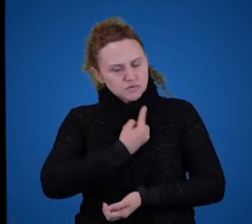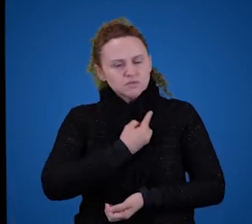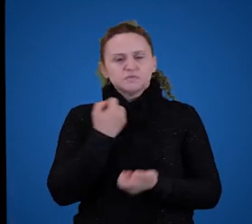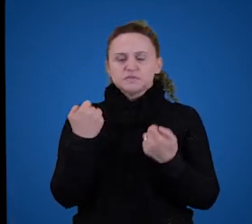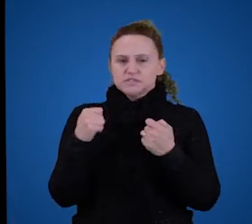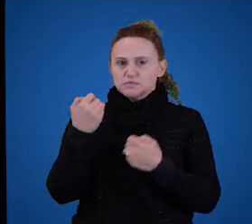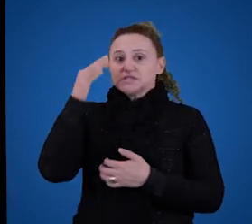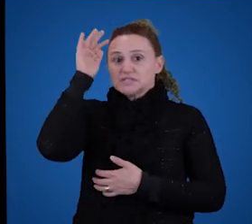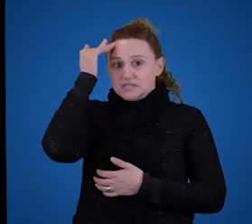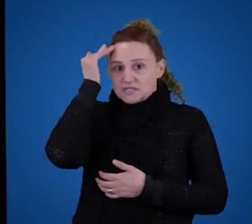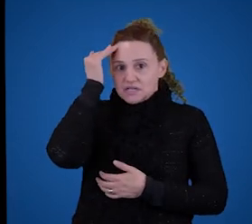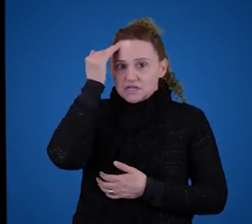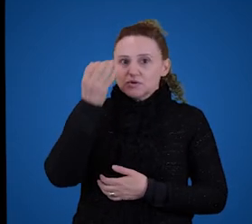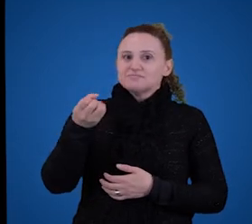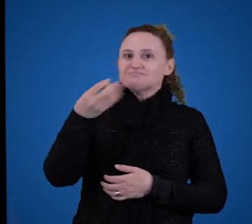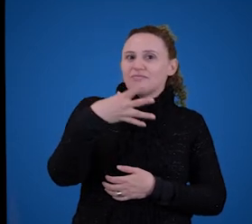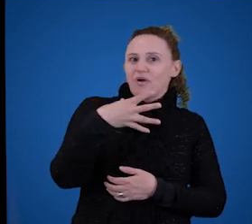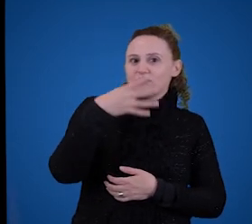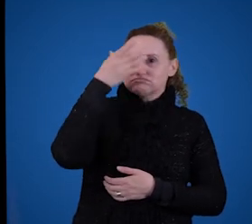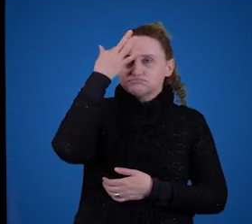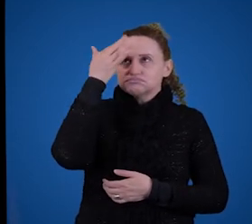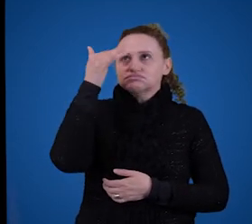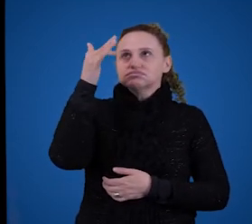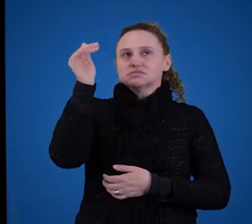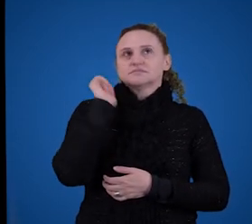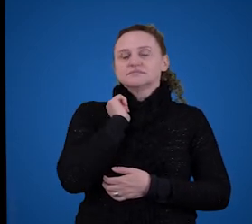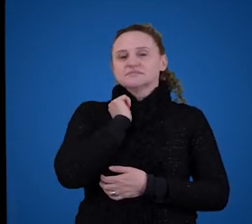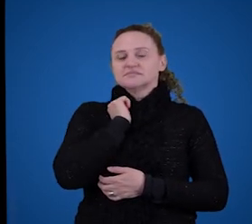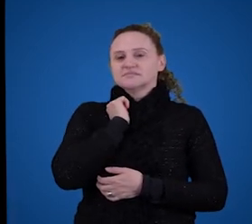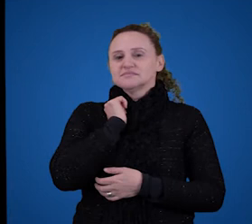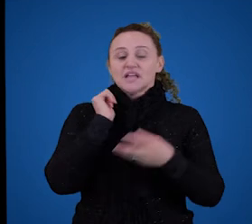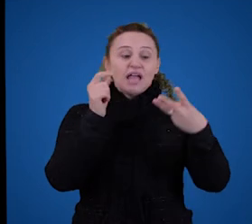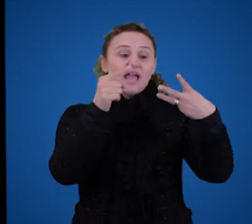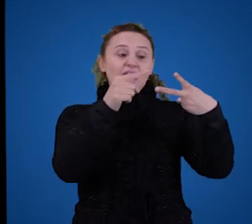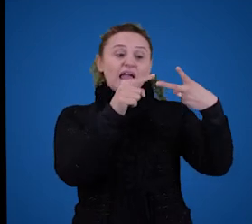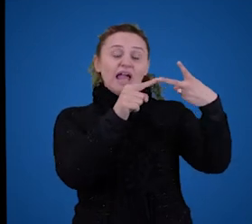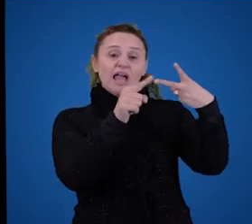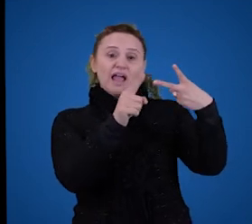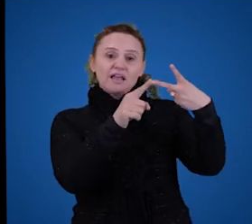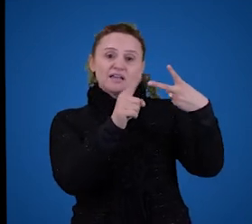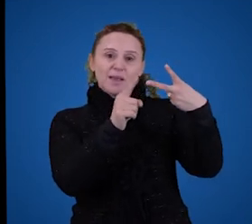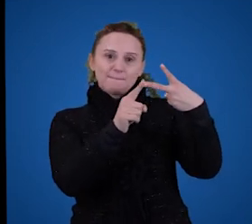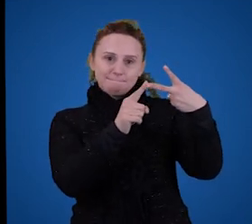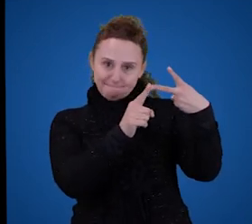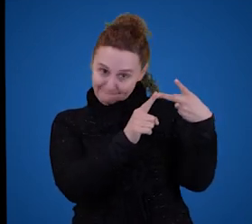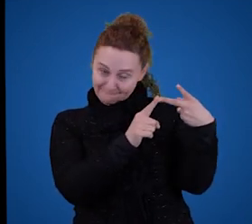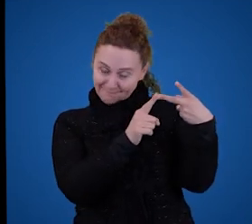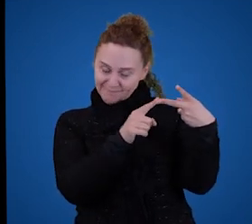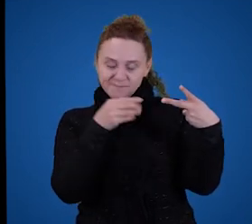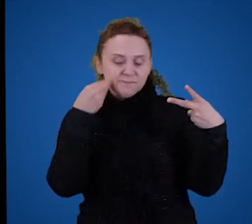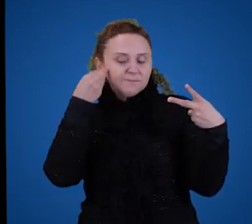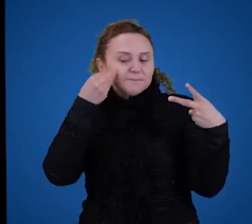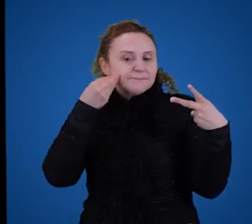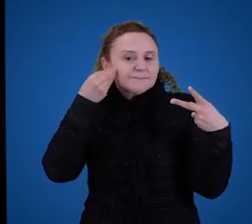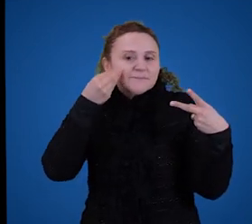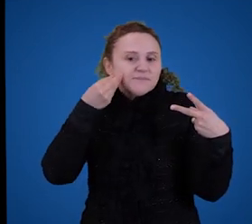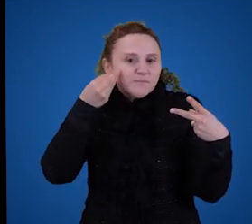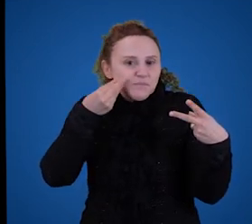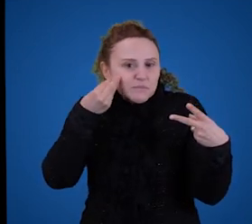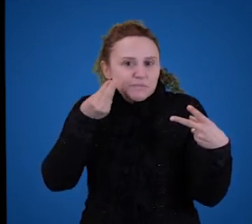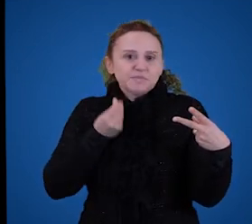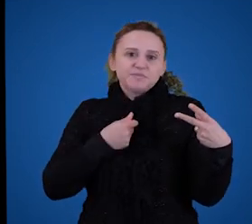outra hipótese. Nossa segunda hipótese, né? Tenta apelar para outra coisa, para a nossa experiência anterior.